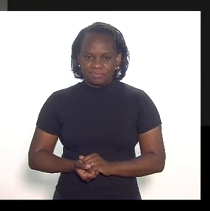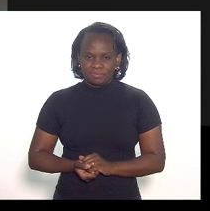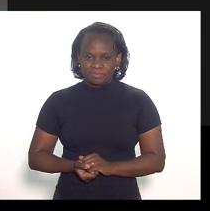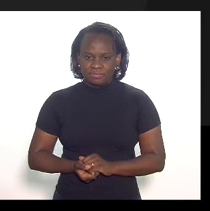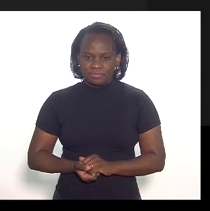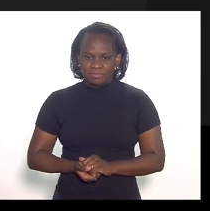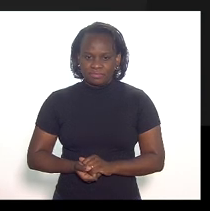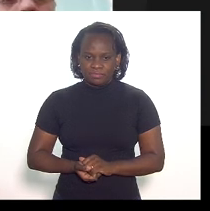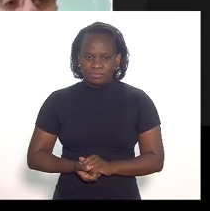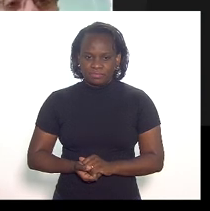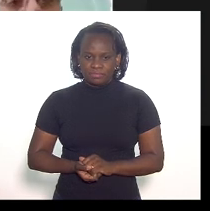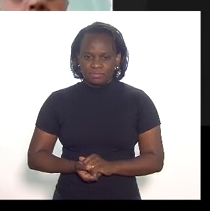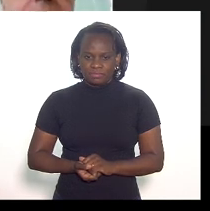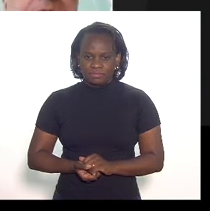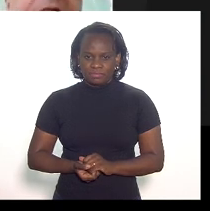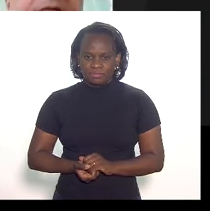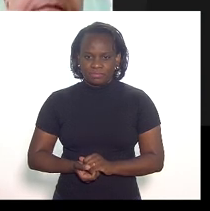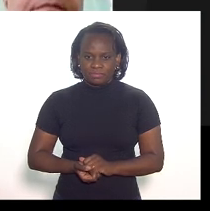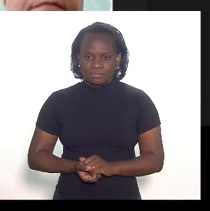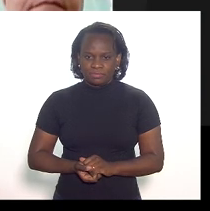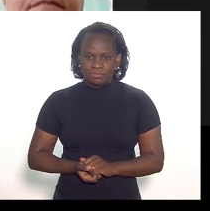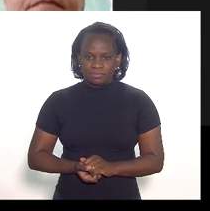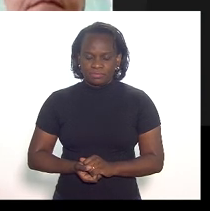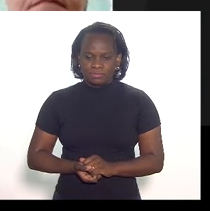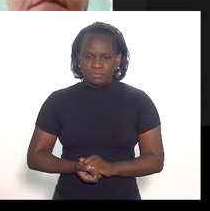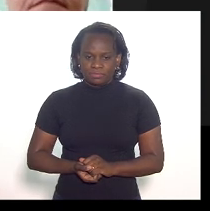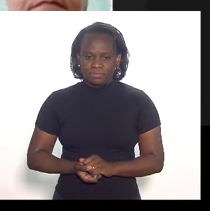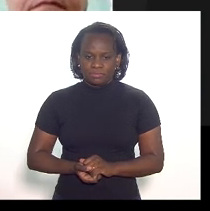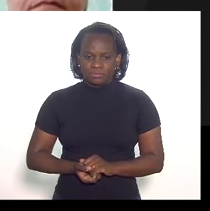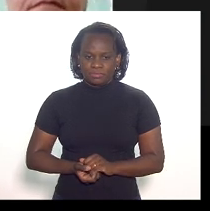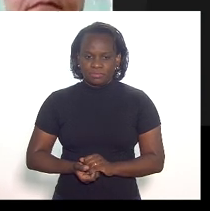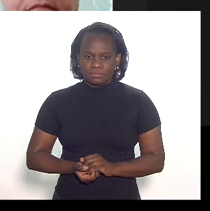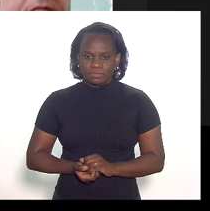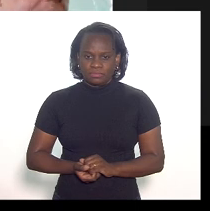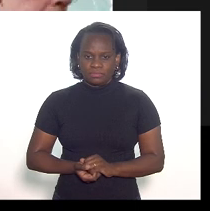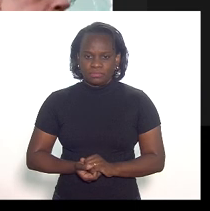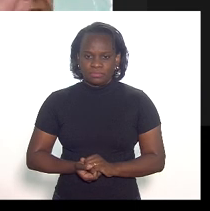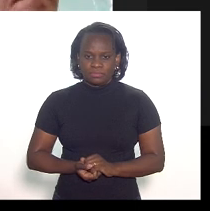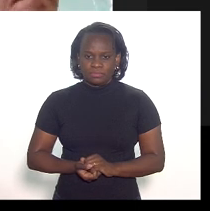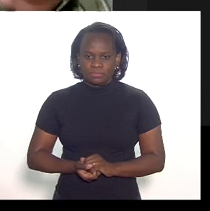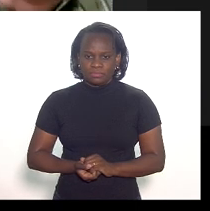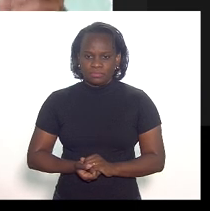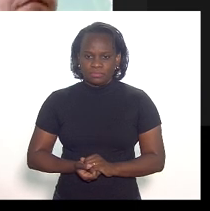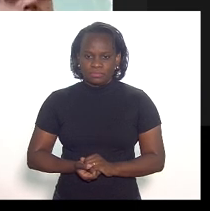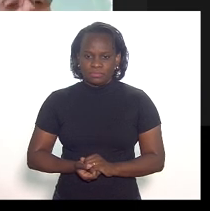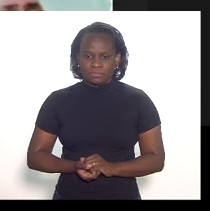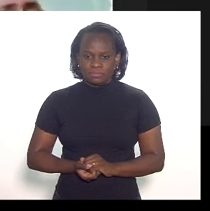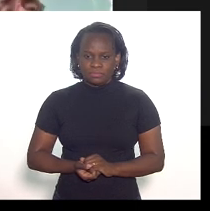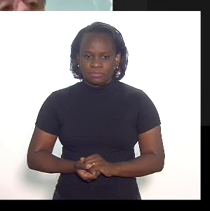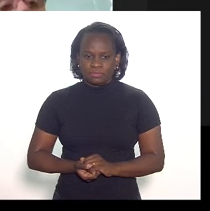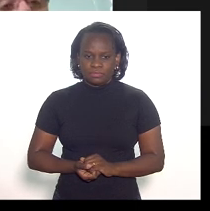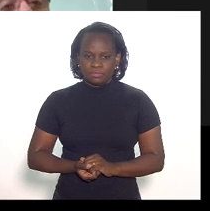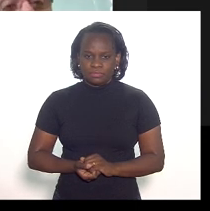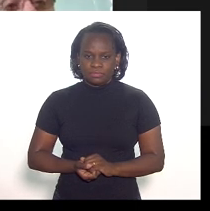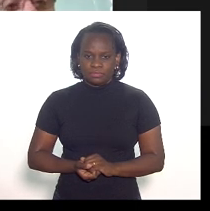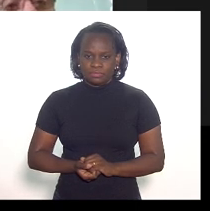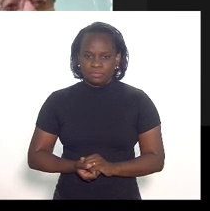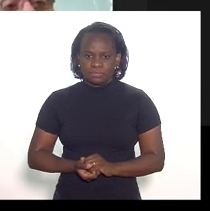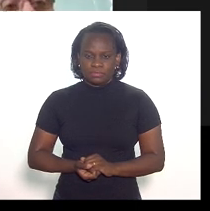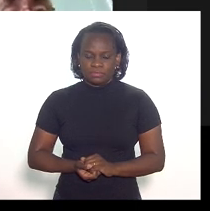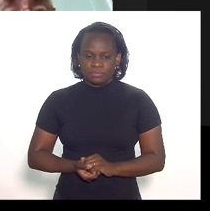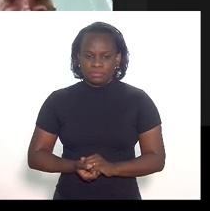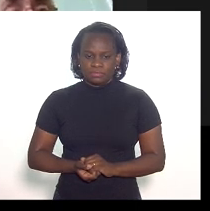Presidente Luiz Paulo. Pois não, Valdeque. Bom dia a todo mundo aqui. Eu só quero informar o seguinte. Eu fui convidado